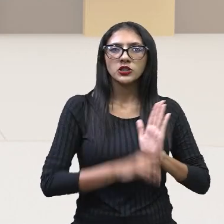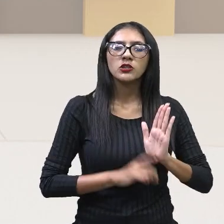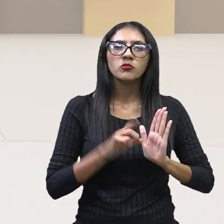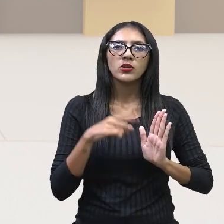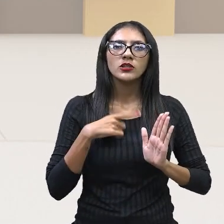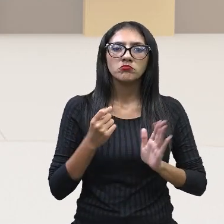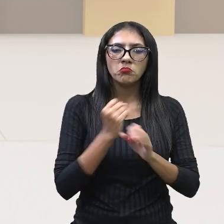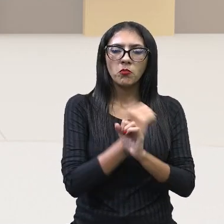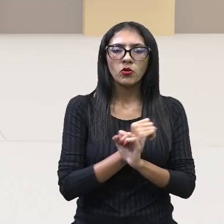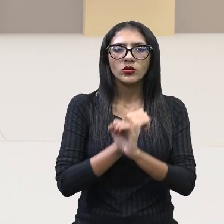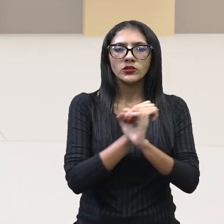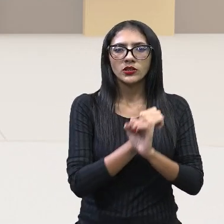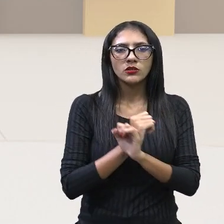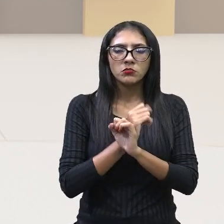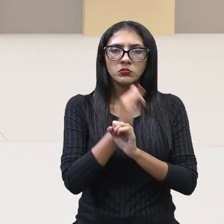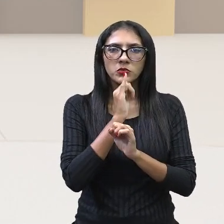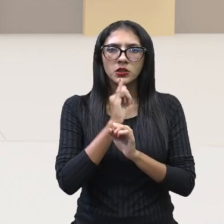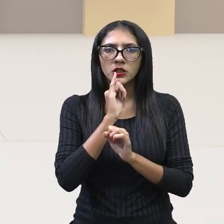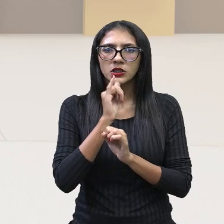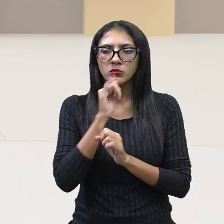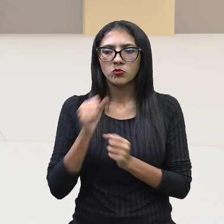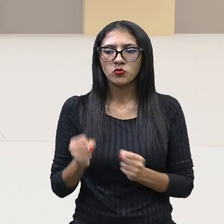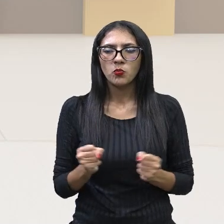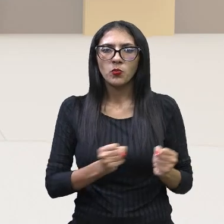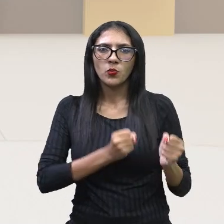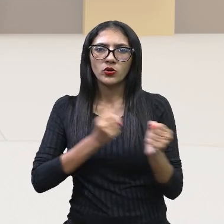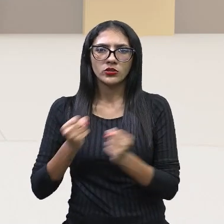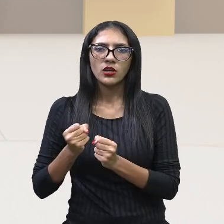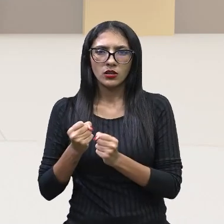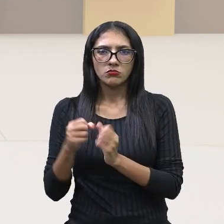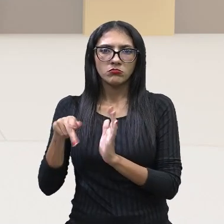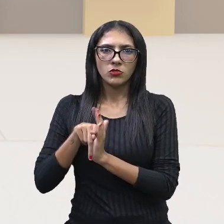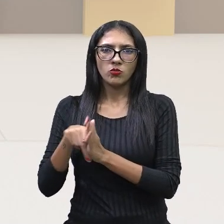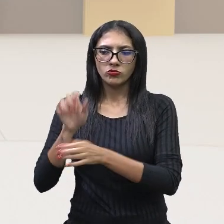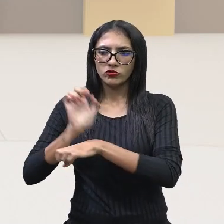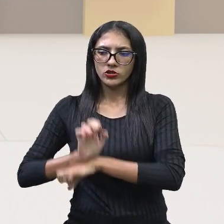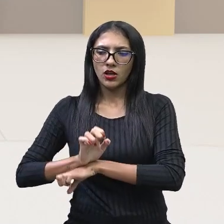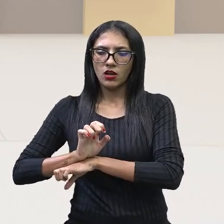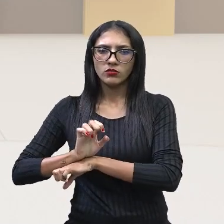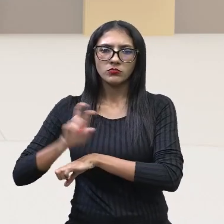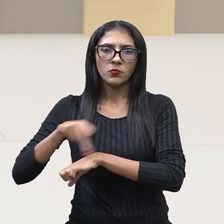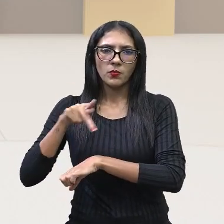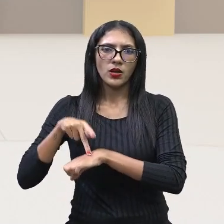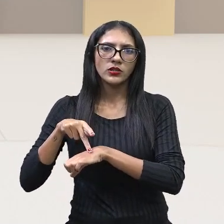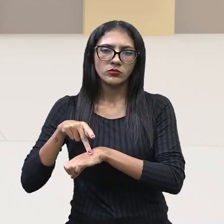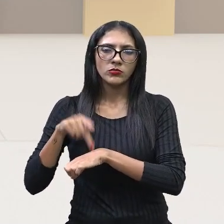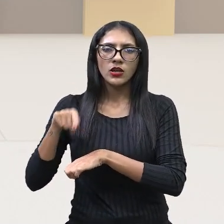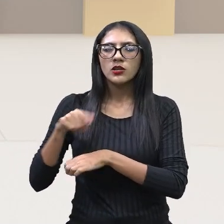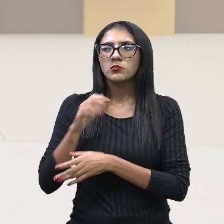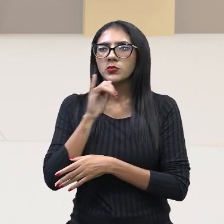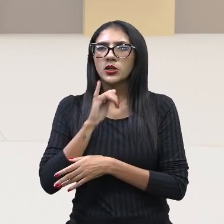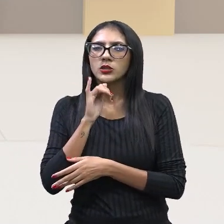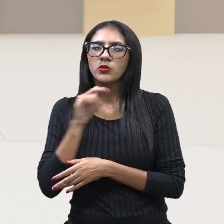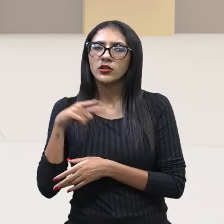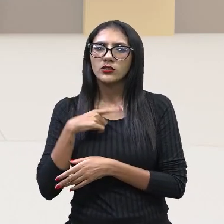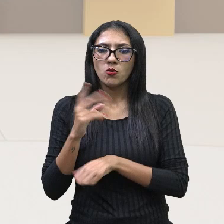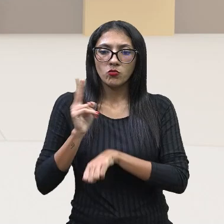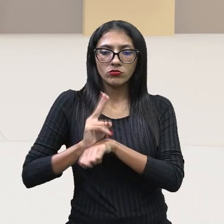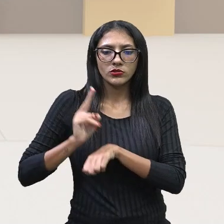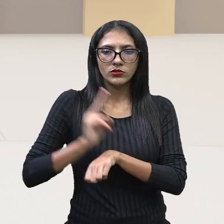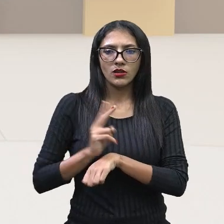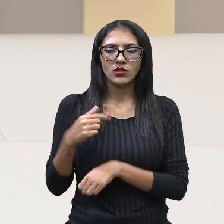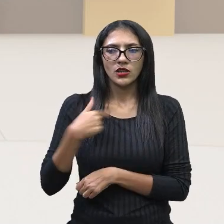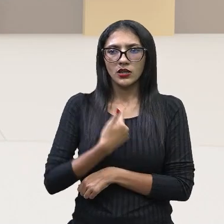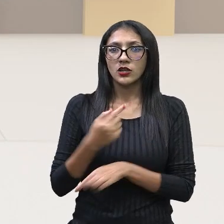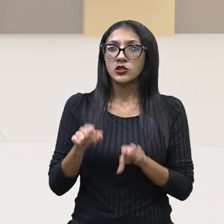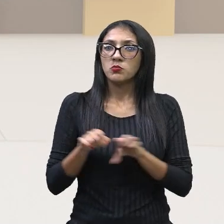diante do poder, diante da estrutura do Estado. O Estado está aí para, vamos dizer assim, cuidar da gente, mas